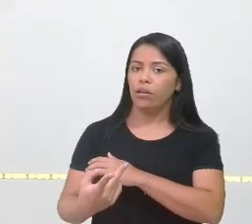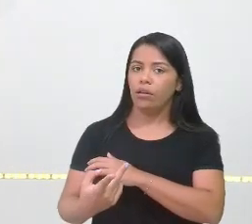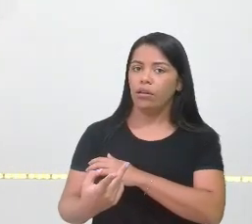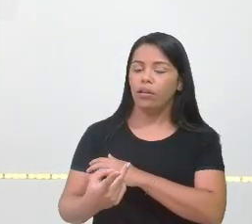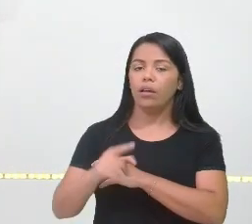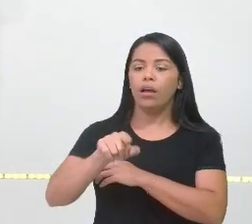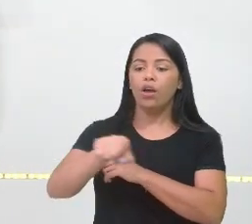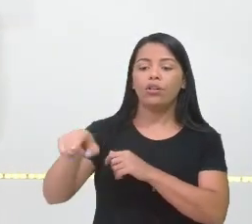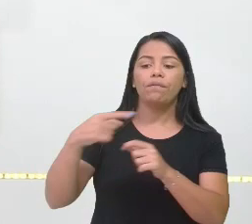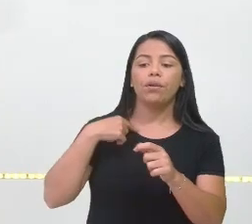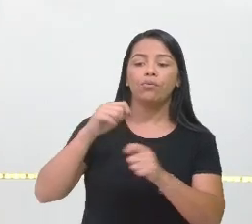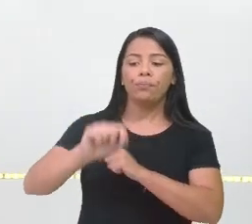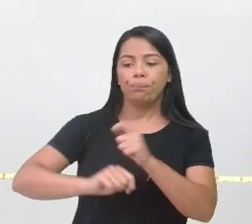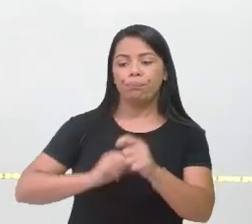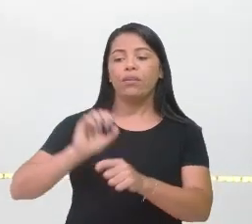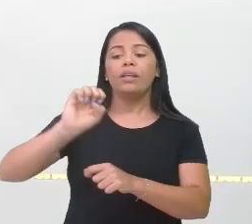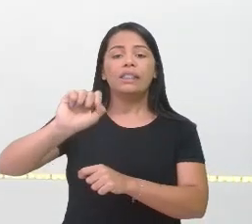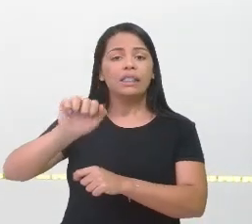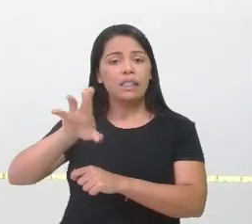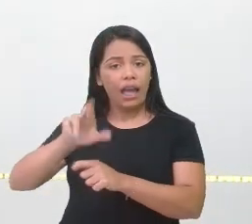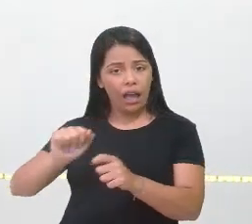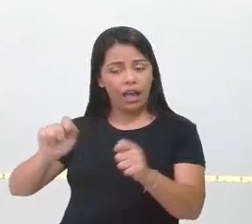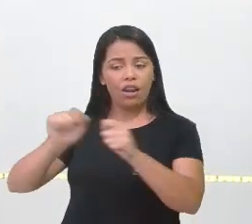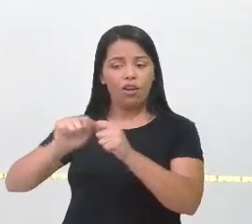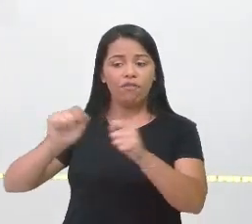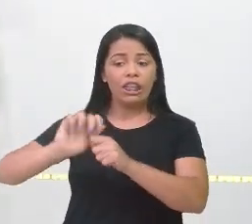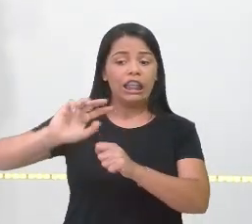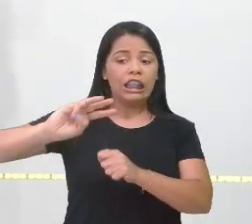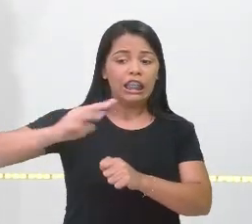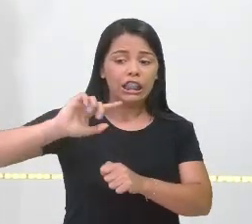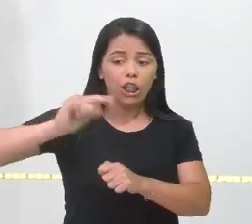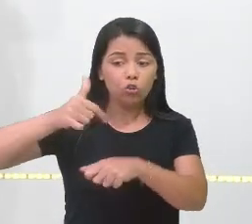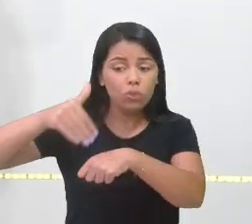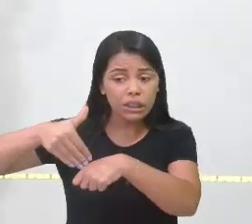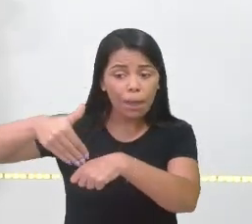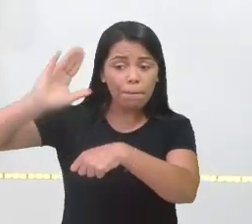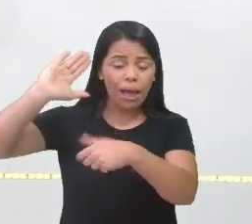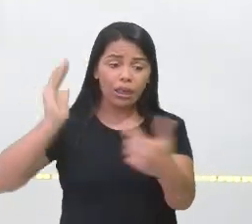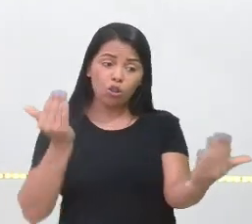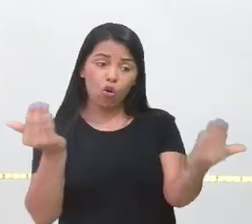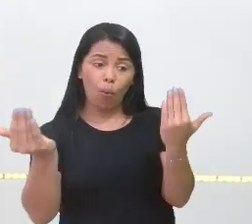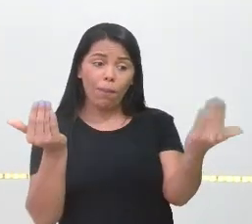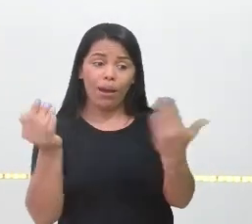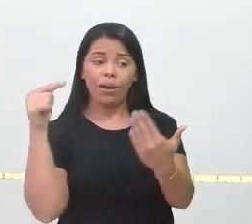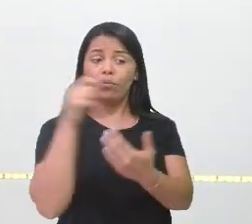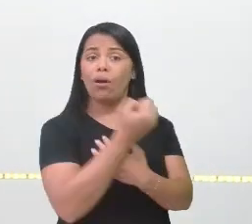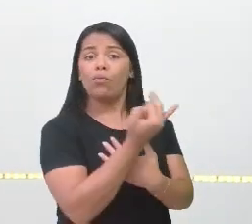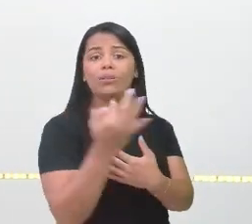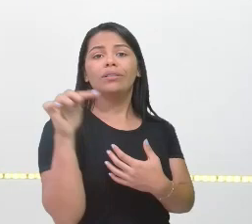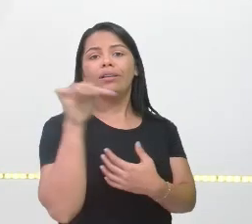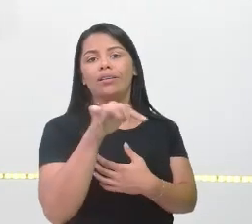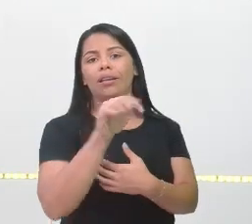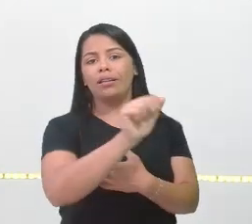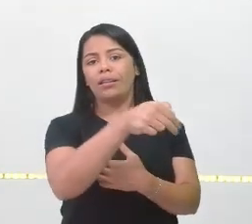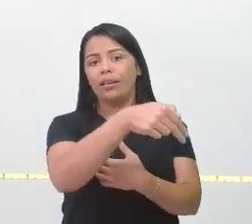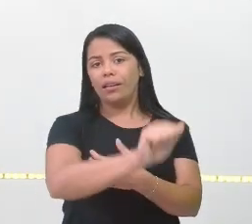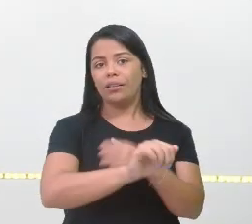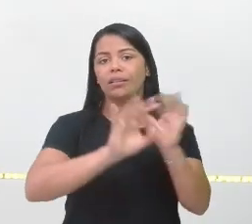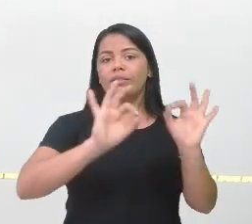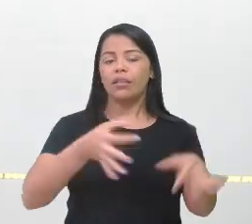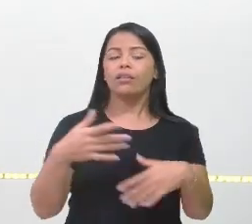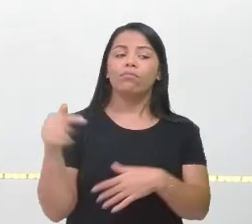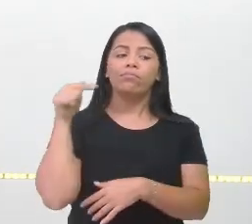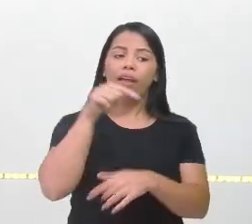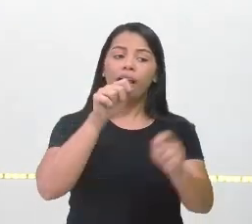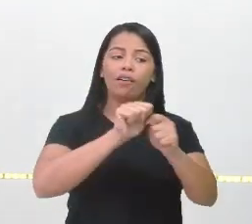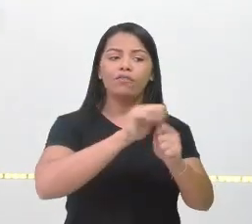Sara fez 32 pulseiras a mais. Esse a mais é em relação à quantidade de Ana. Se Ana fez